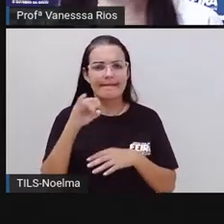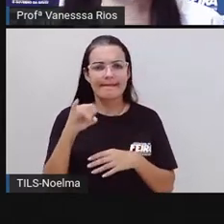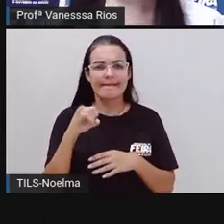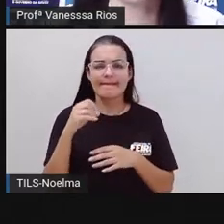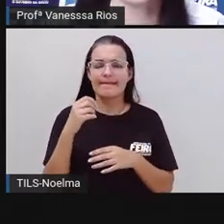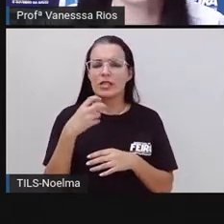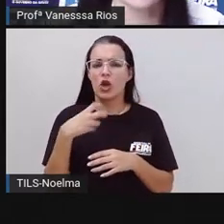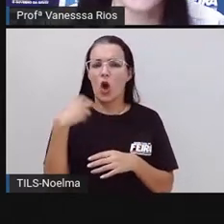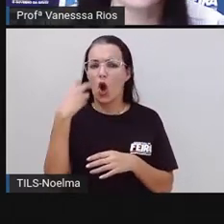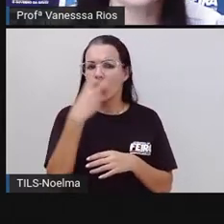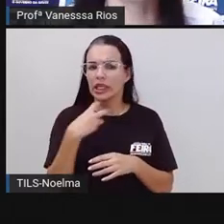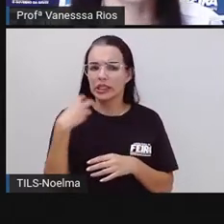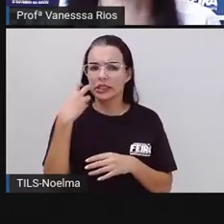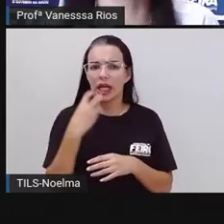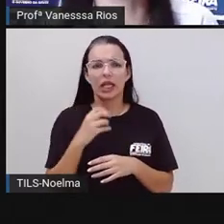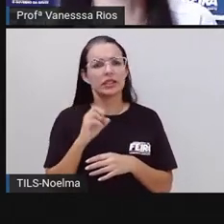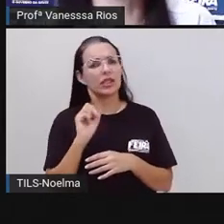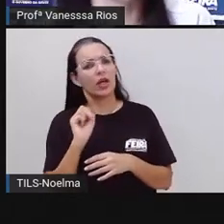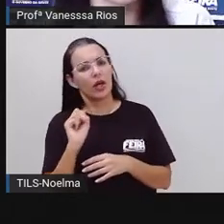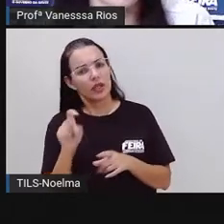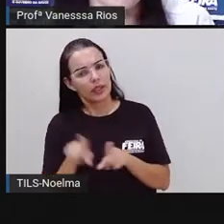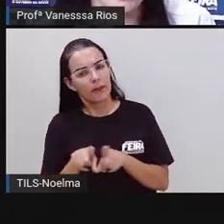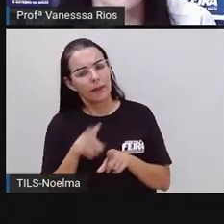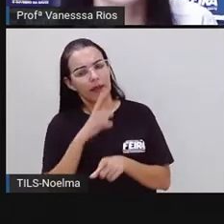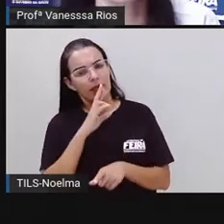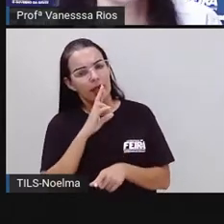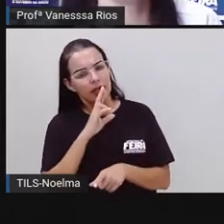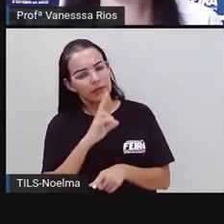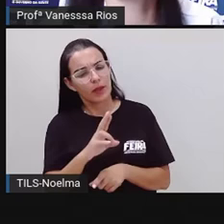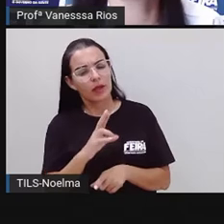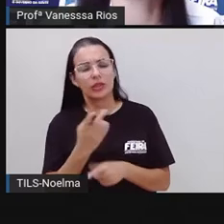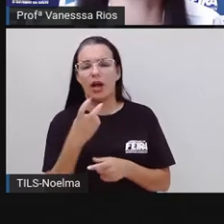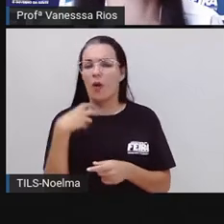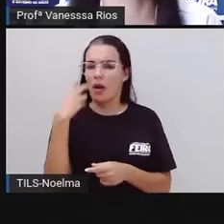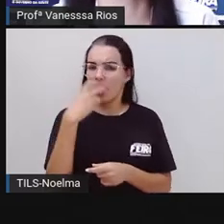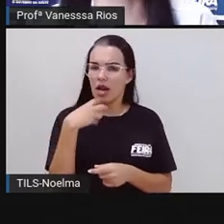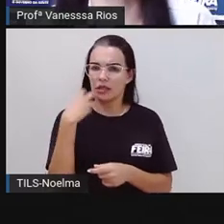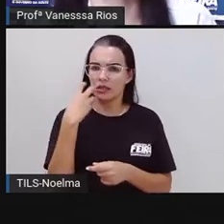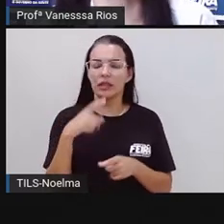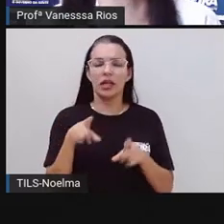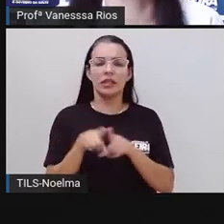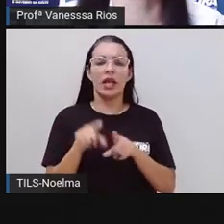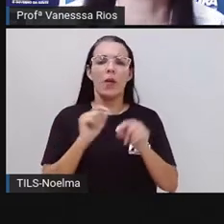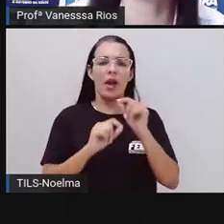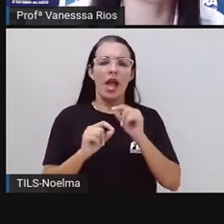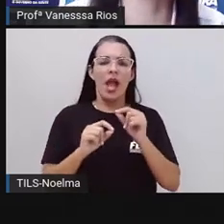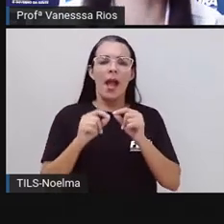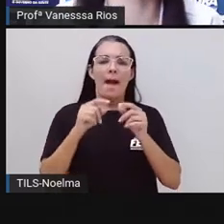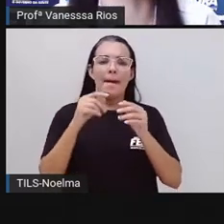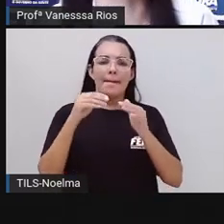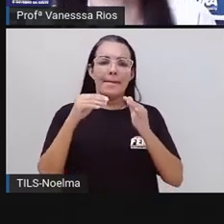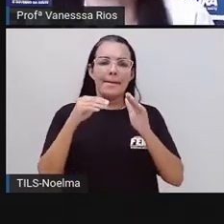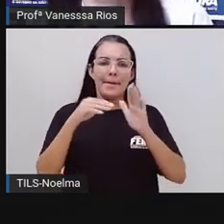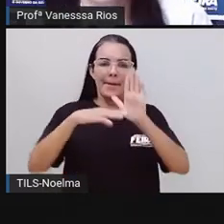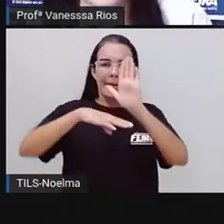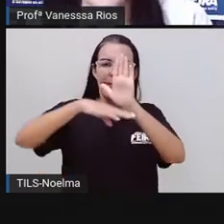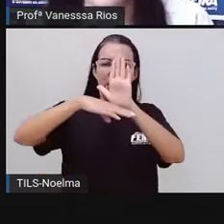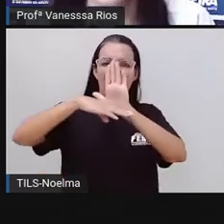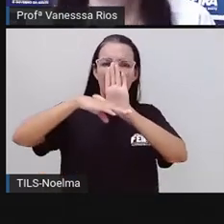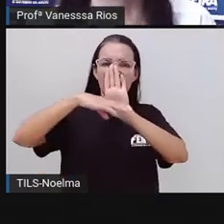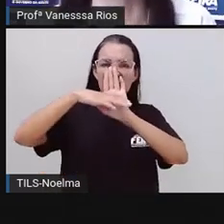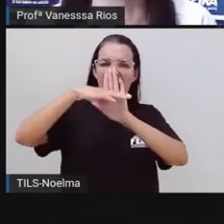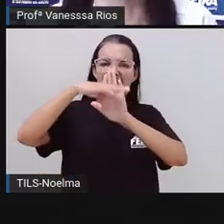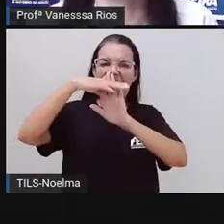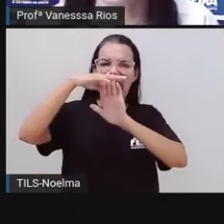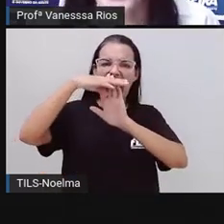elas podem ser oralizadas, as respostas também, a partir desse processo de perguntar e de responder,